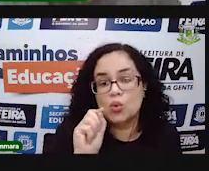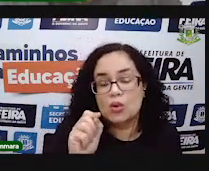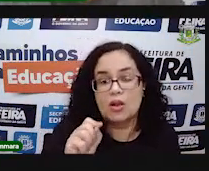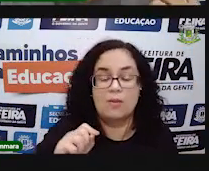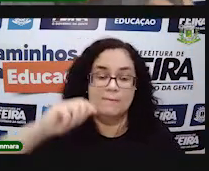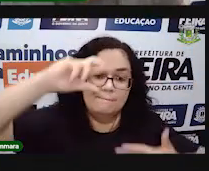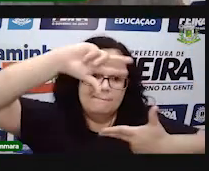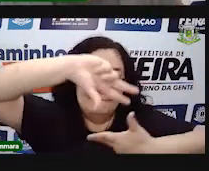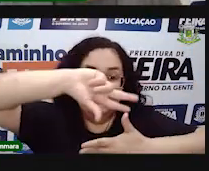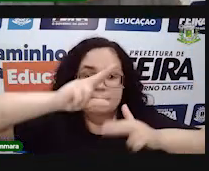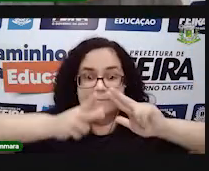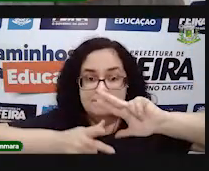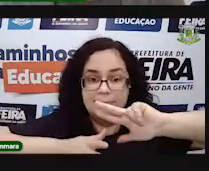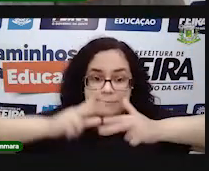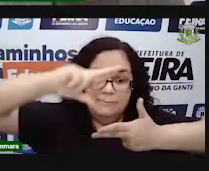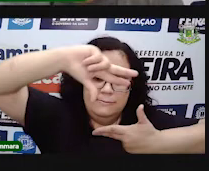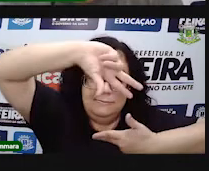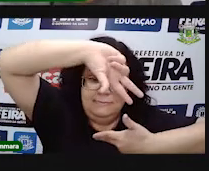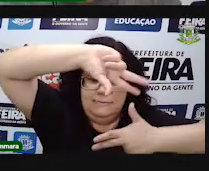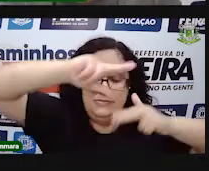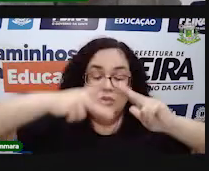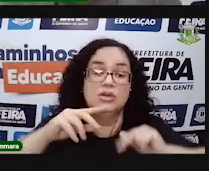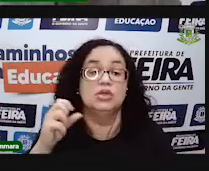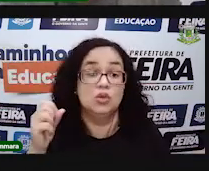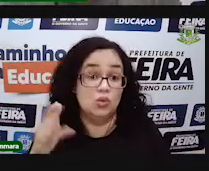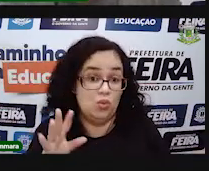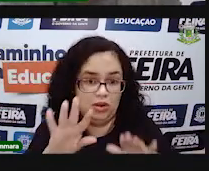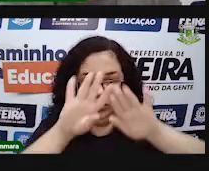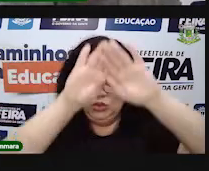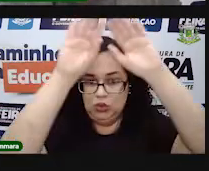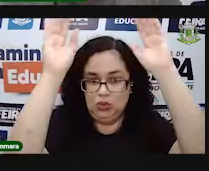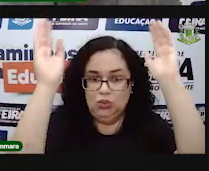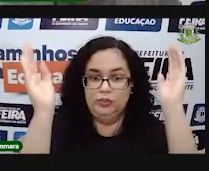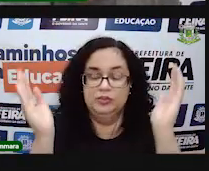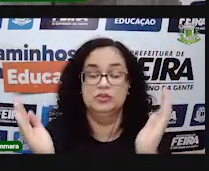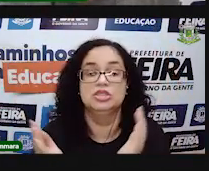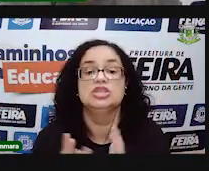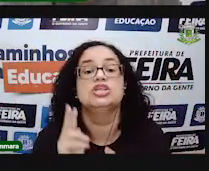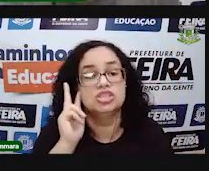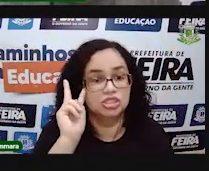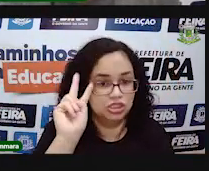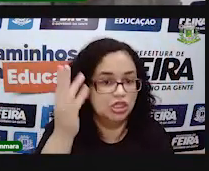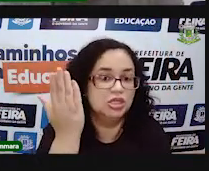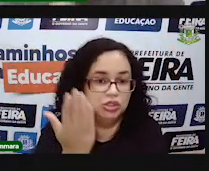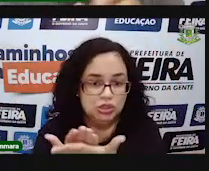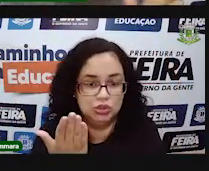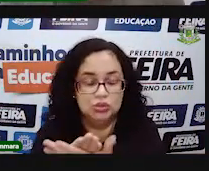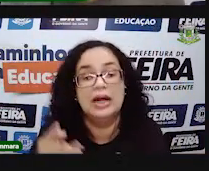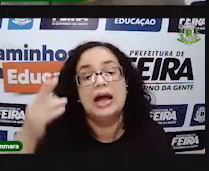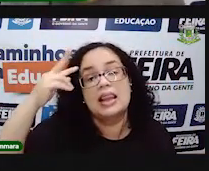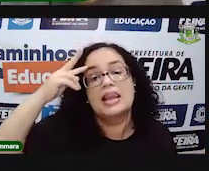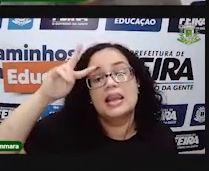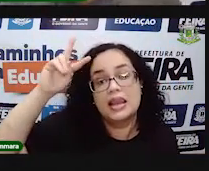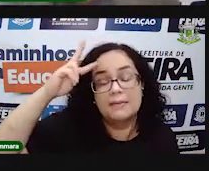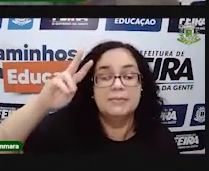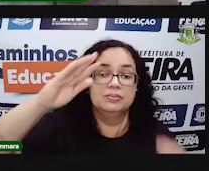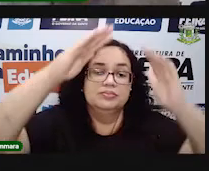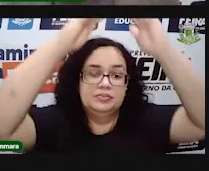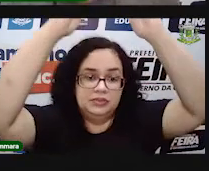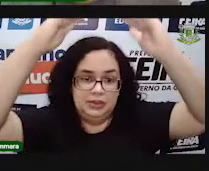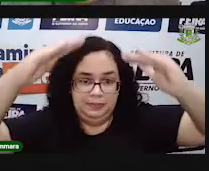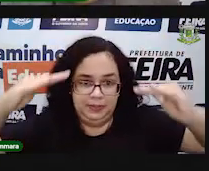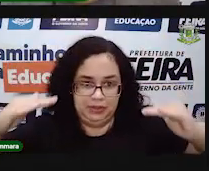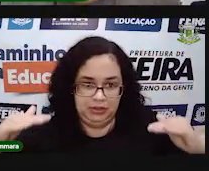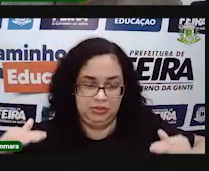rapidinho? Pirâmide, o que é uma pirâmide? Pirâmide é um poliedro. Poliedro não é corpo redondo.